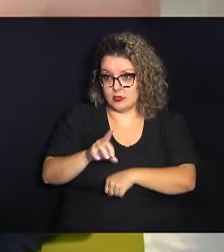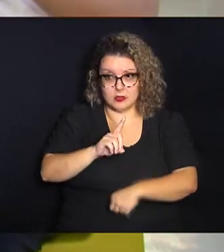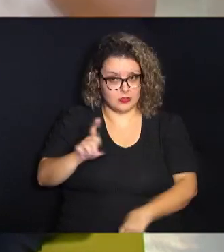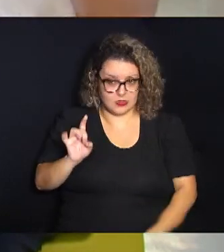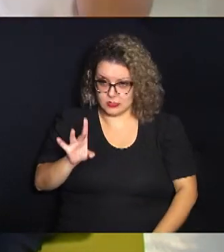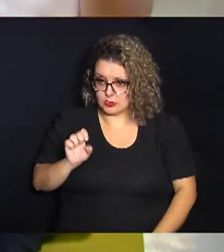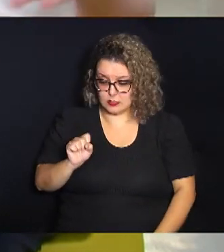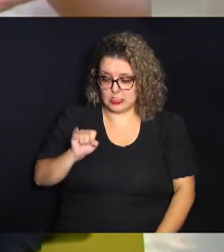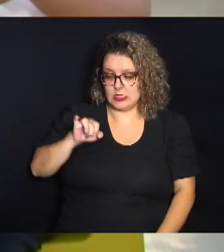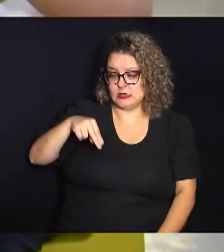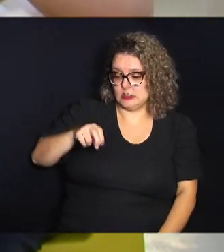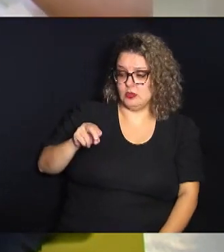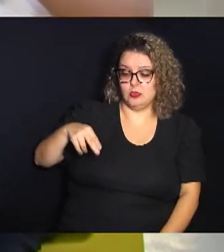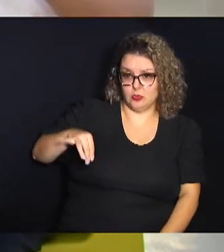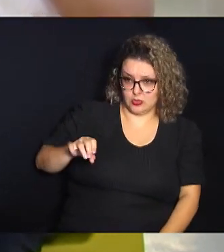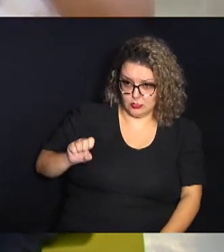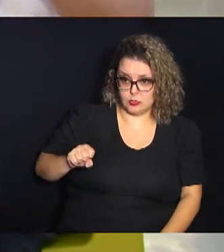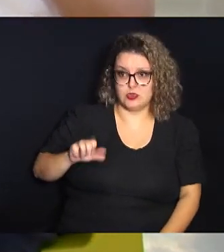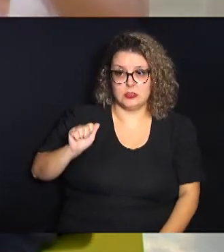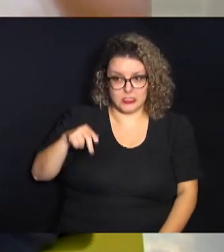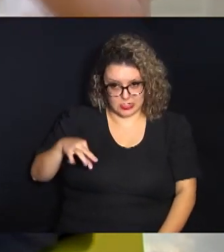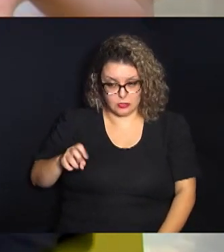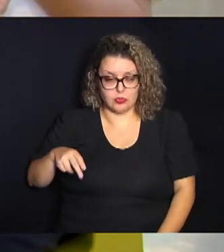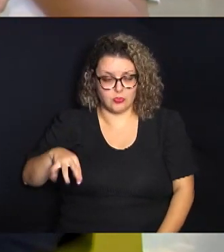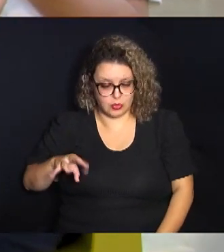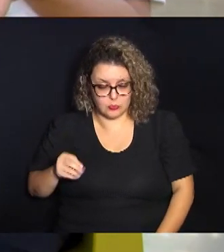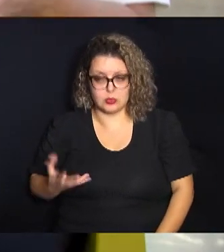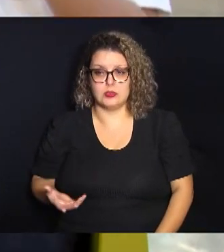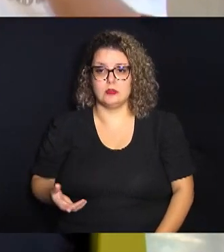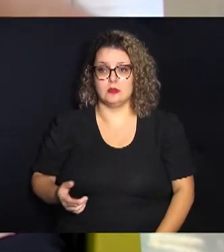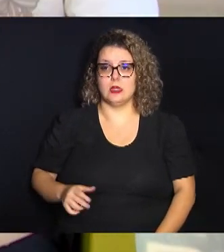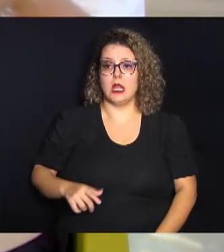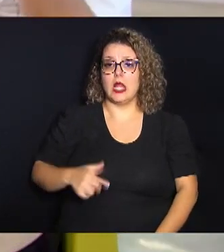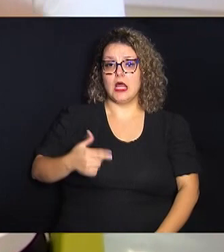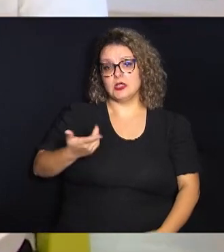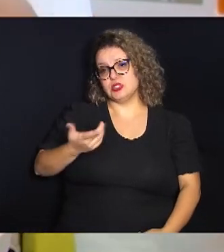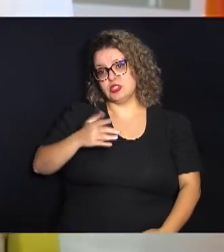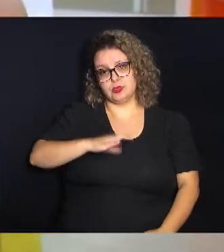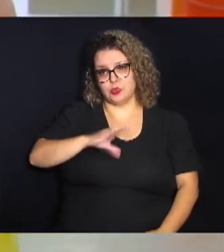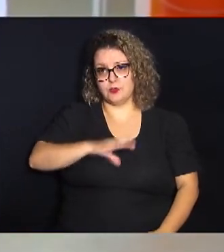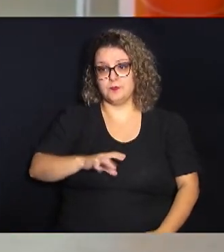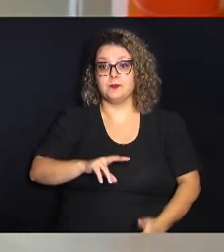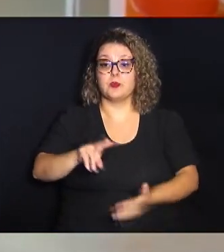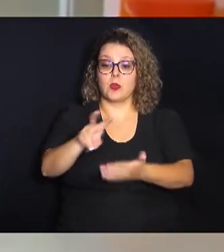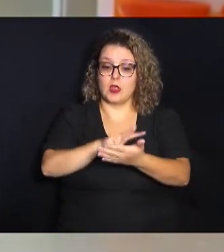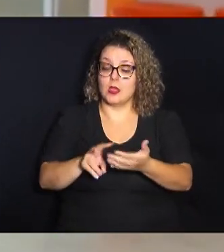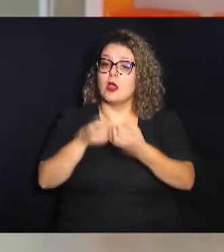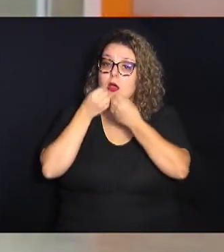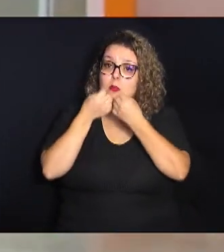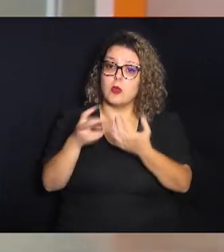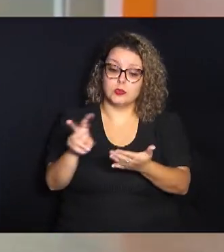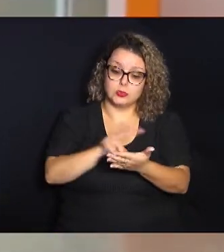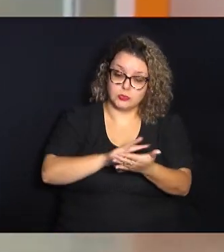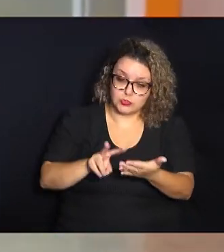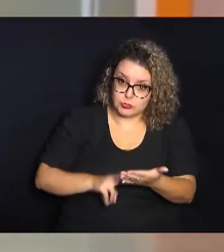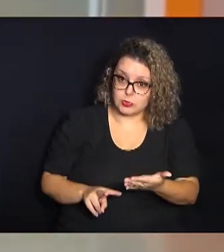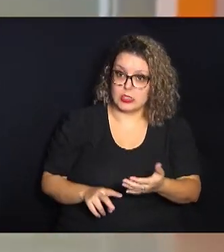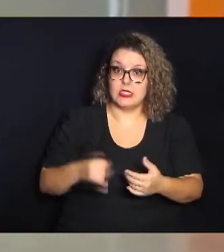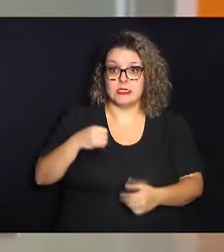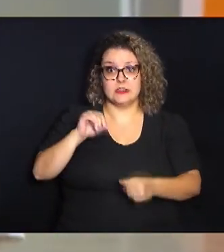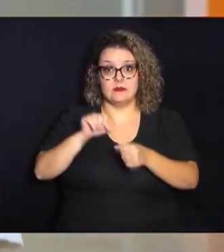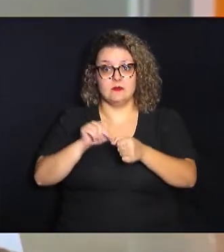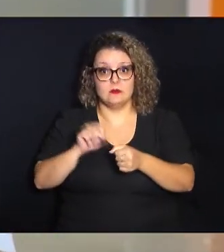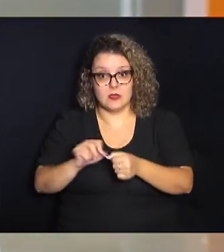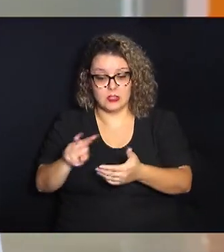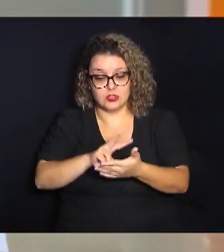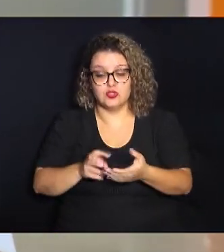sinônimos e antônimos mas para outras questões da língua portuguesa é a leitura se você é um bom leitor se você faz leitura de